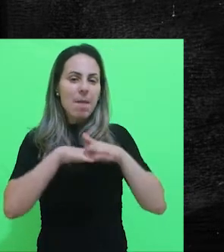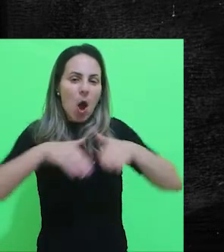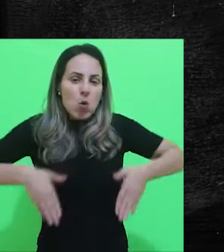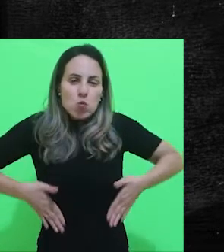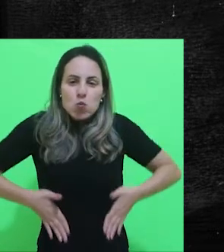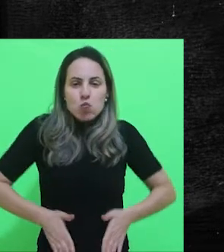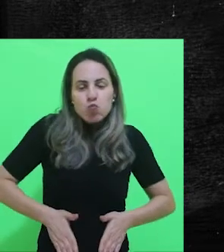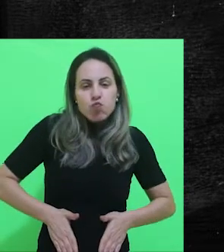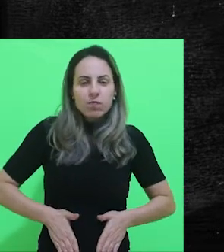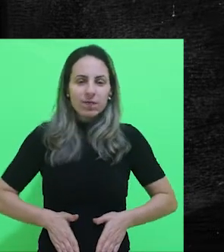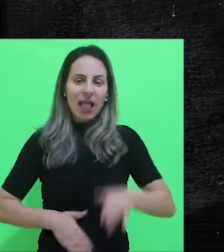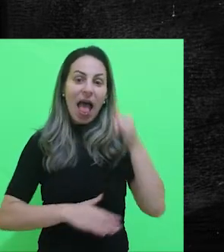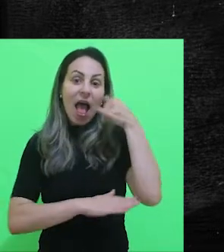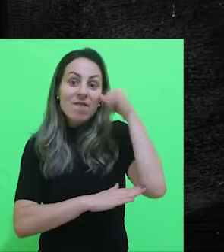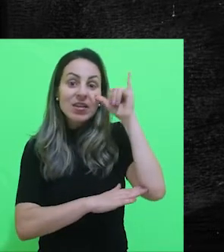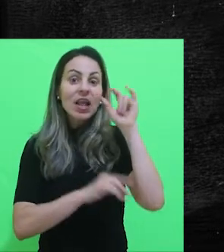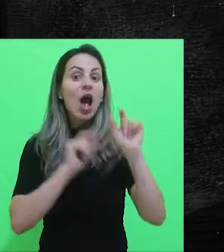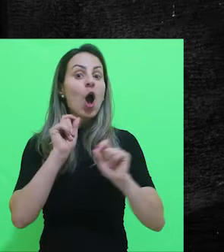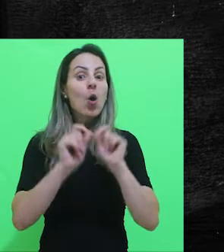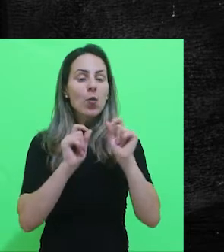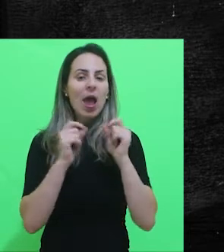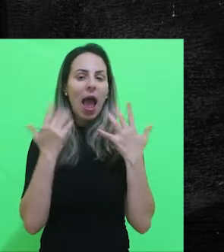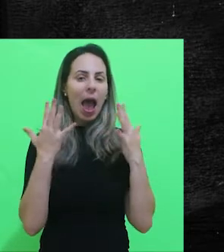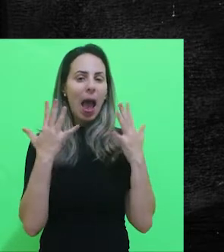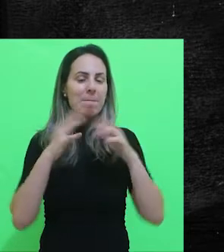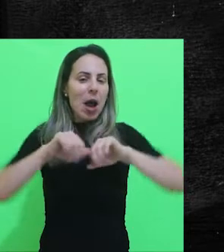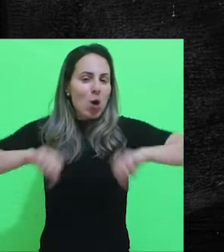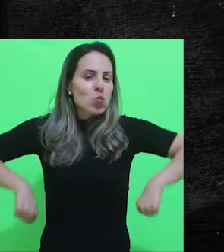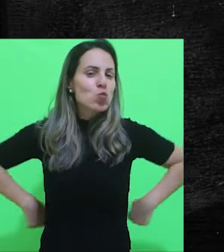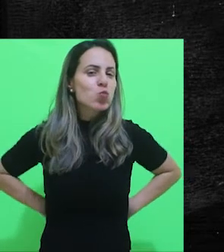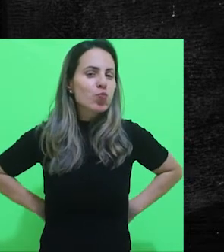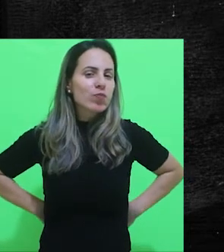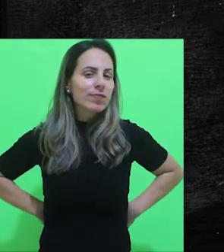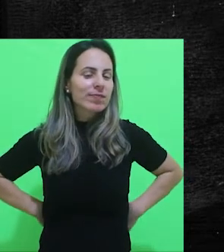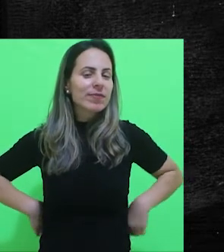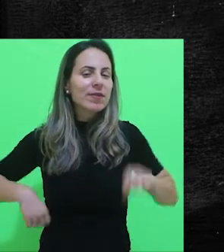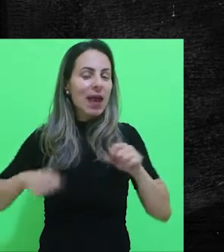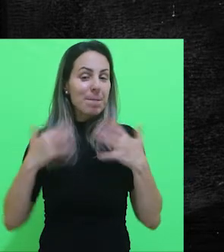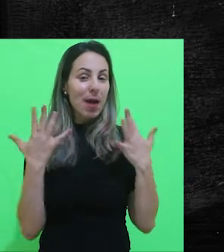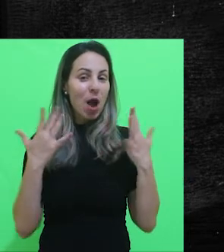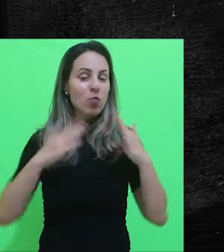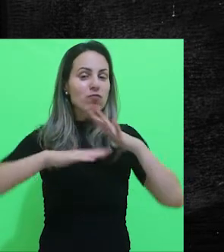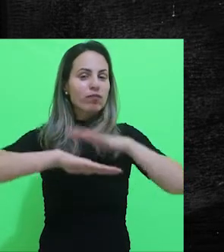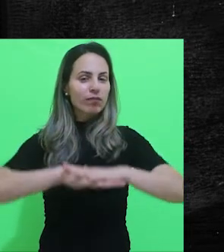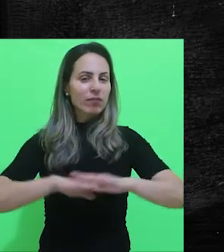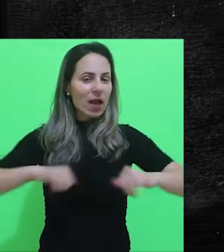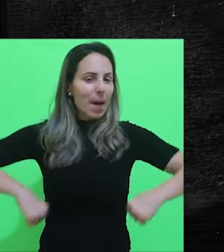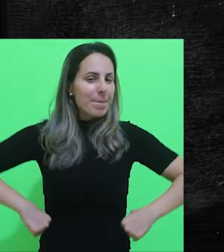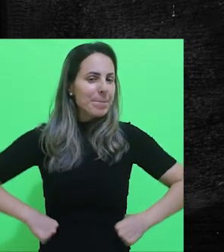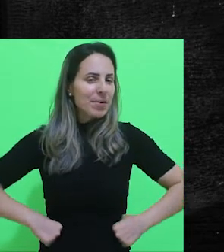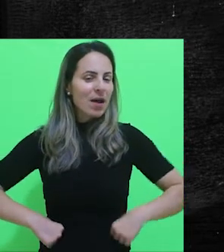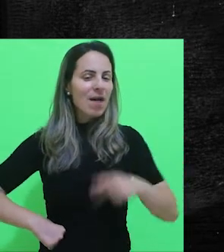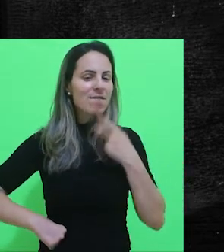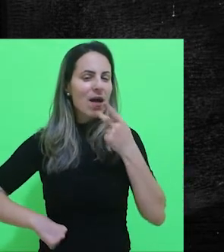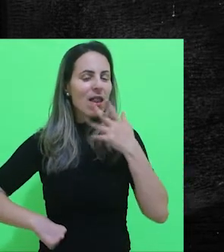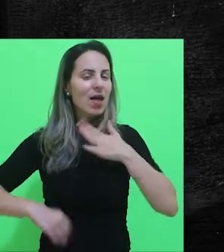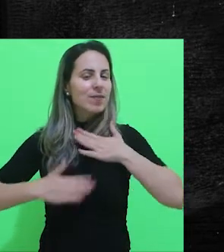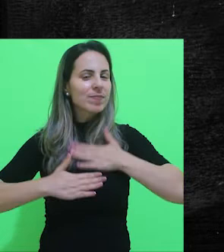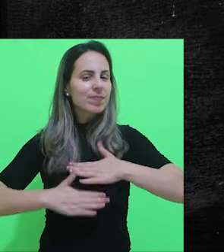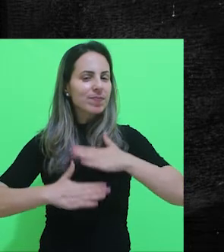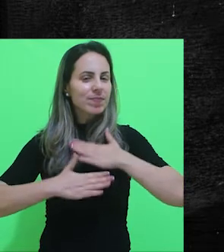bolso, evitar deixar as mãos escondidas. Procure deixar as mãos sempre na altura da cintura ao falar